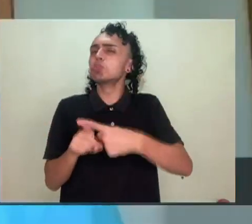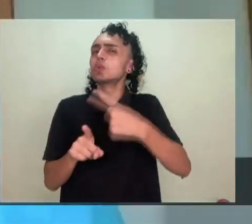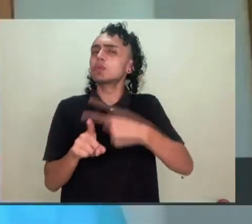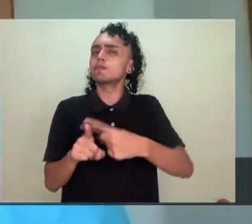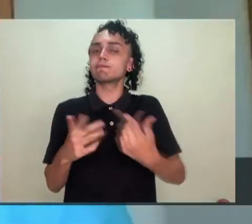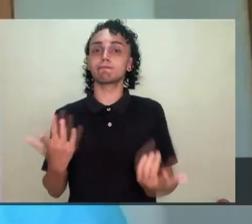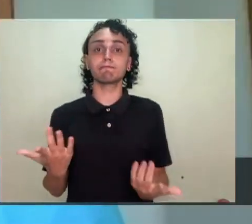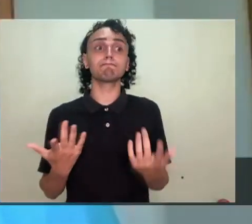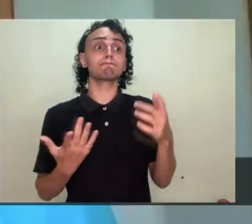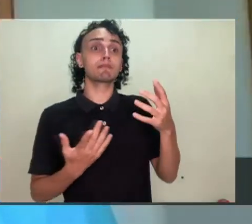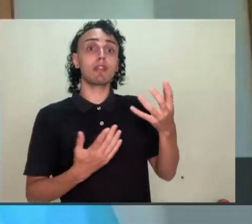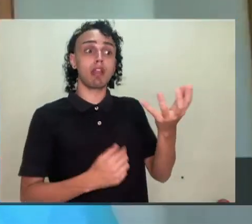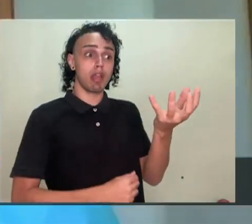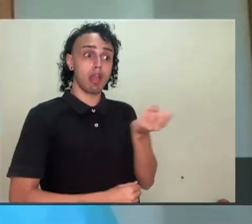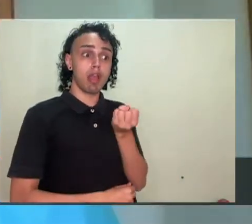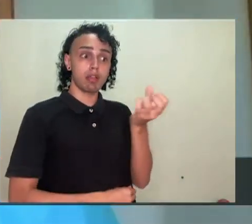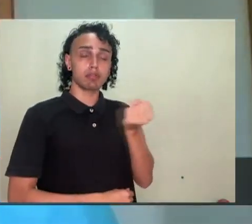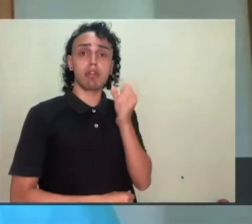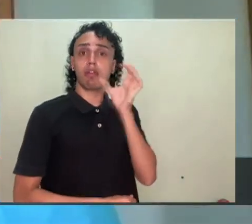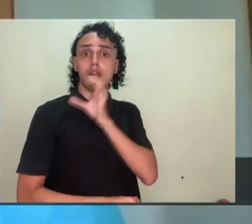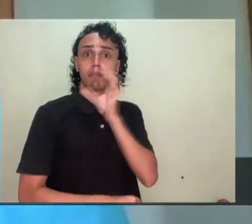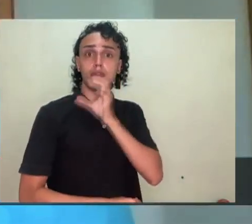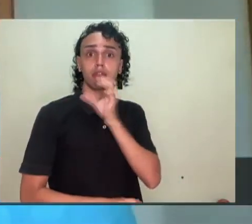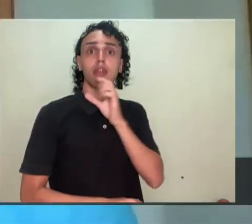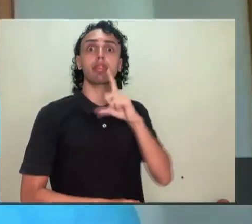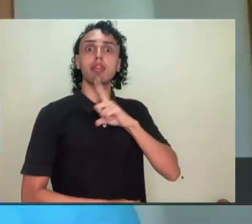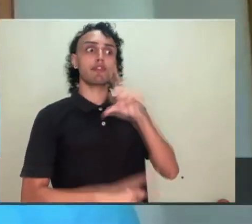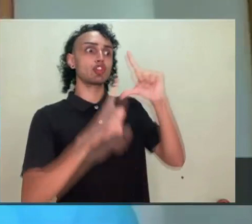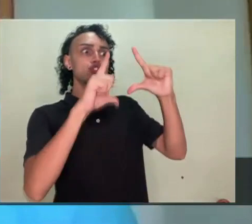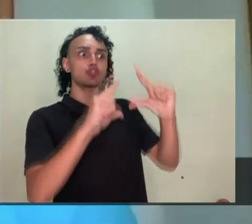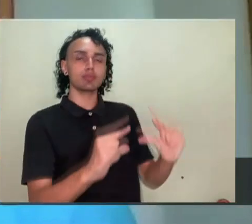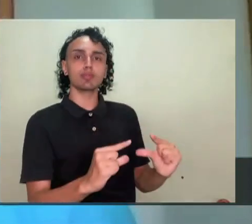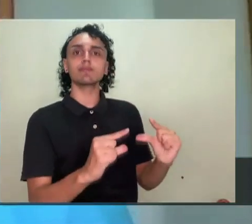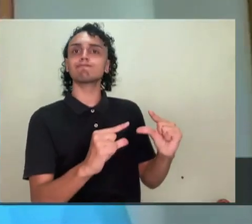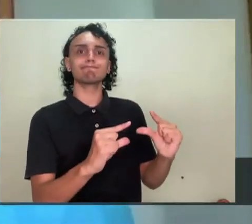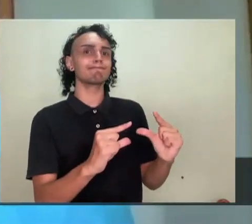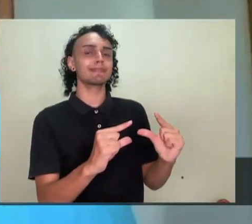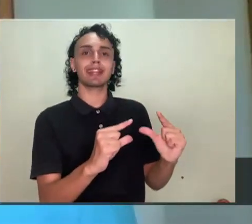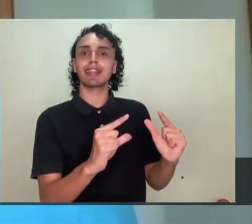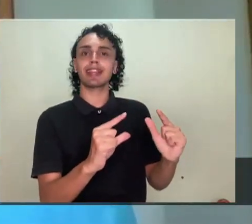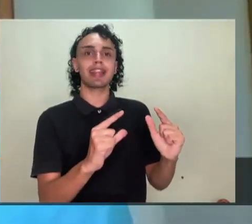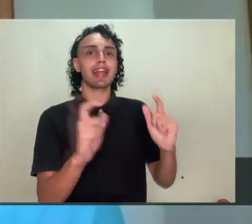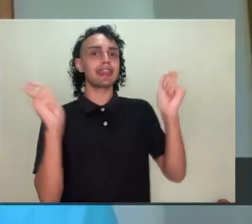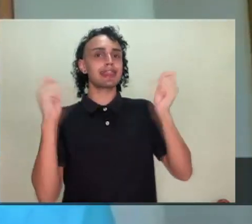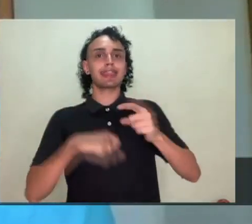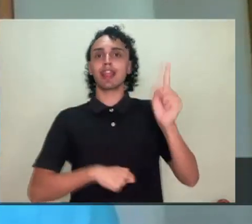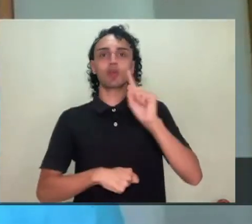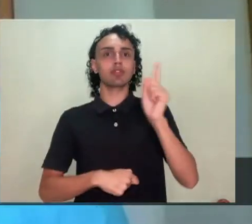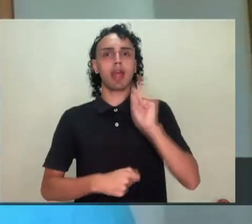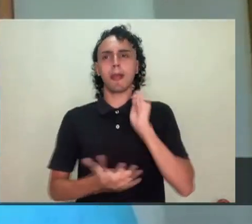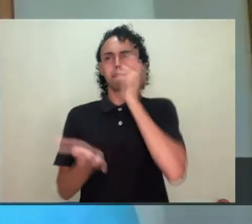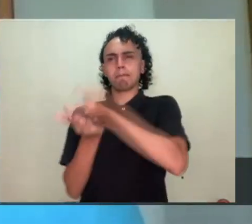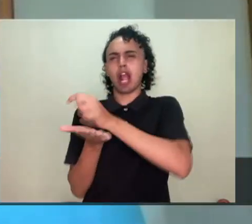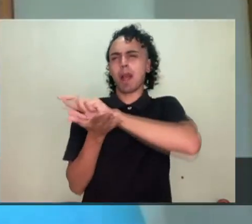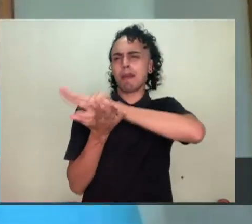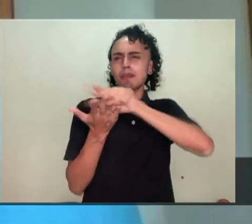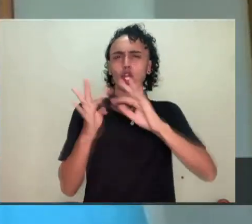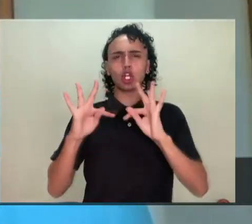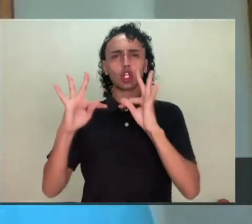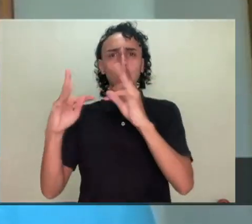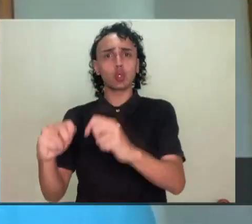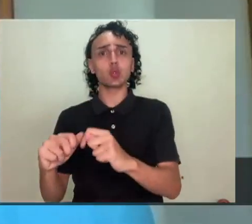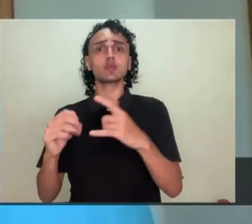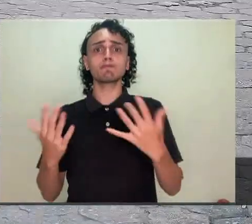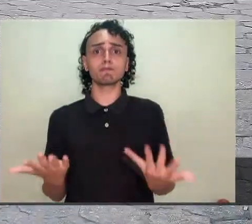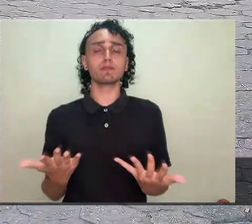quê? O fato do auxílio emergencial ter sido reduzido e ser insuficiente para colaborar na